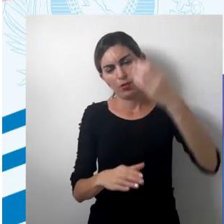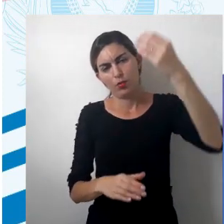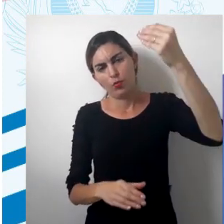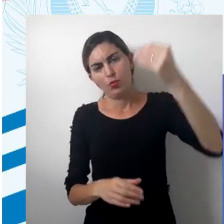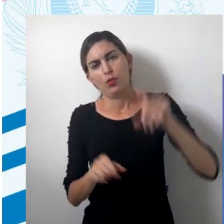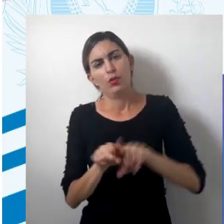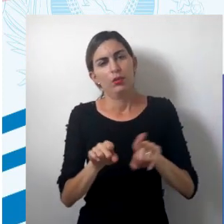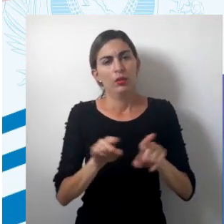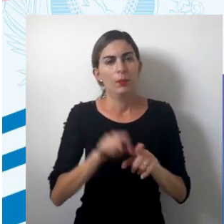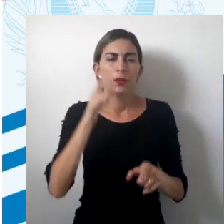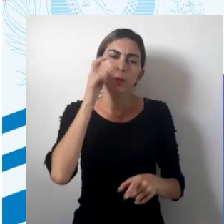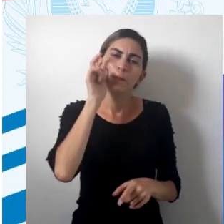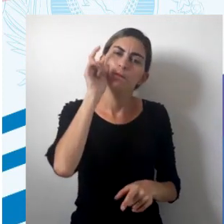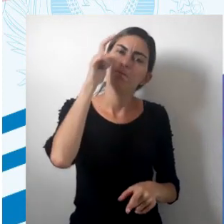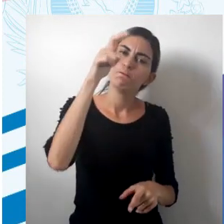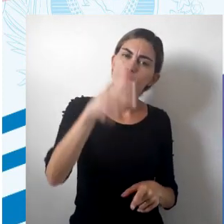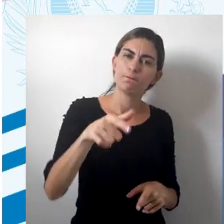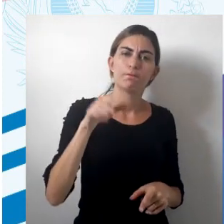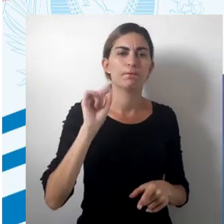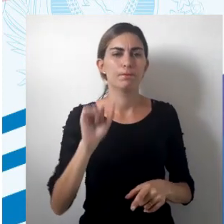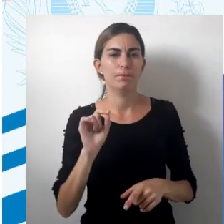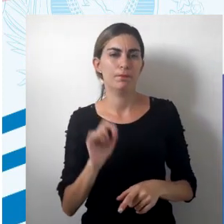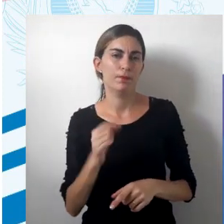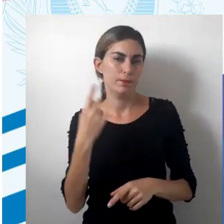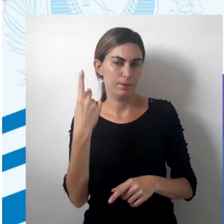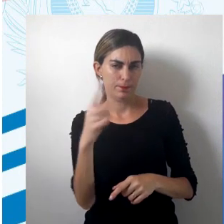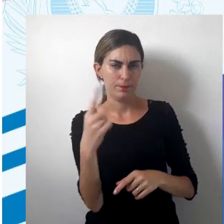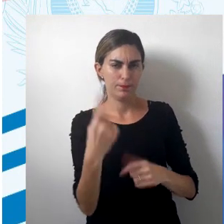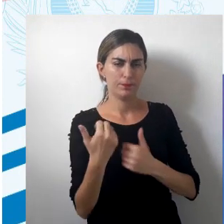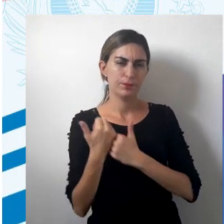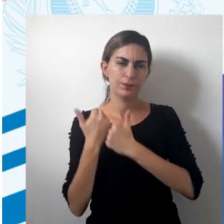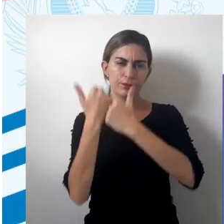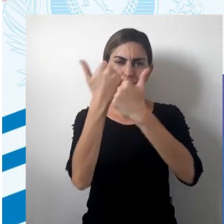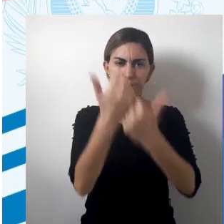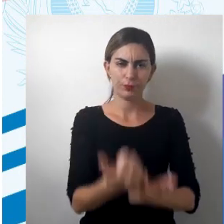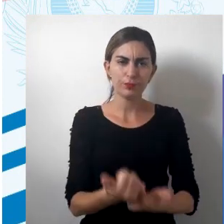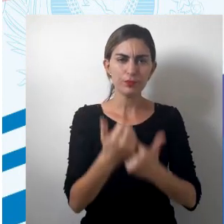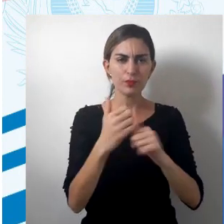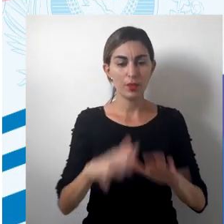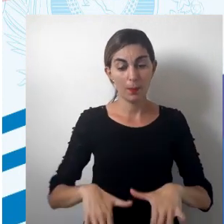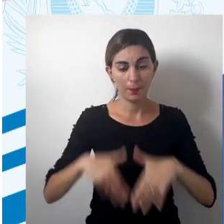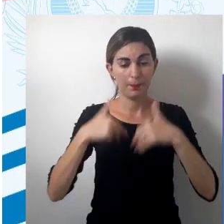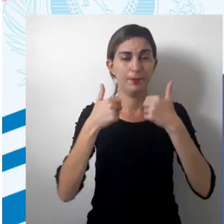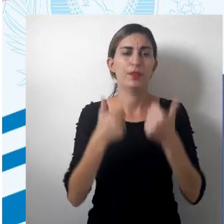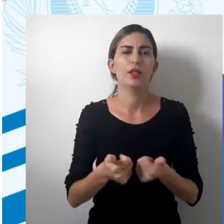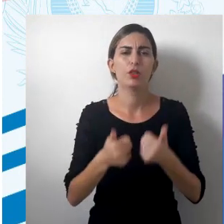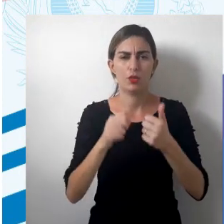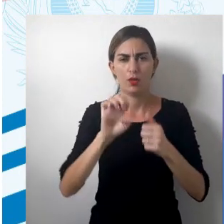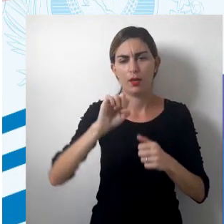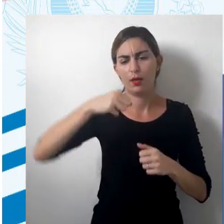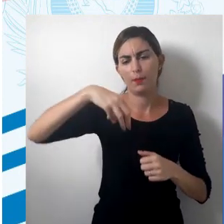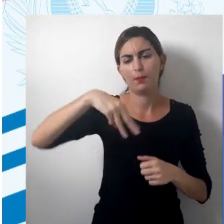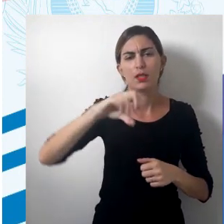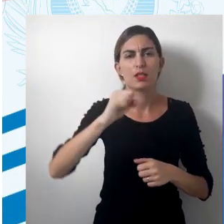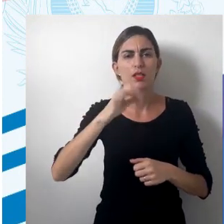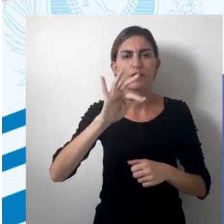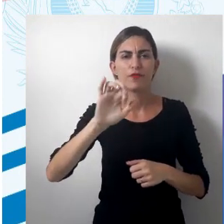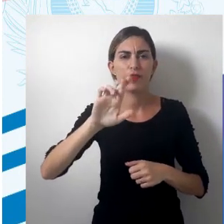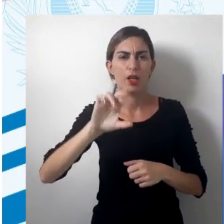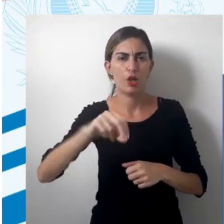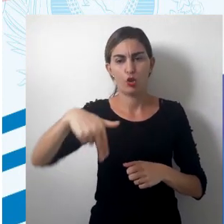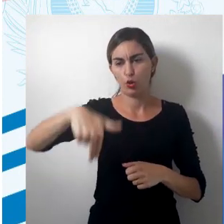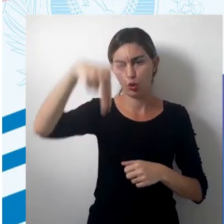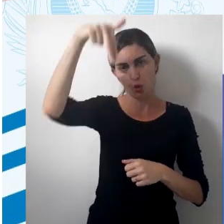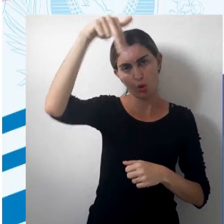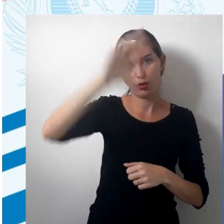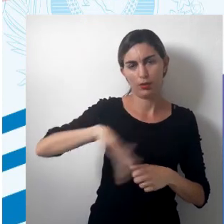cônica, ela tem também uma intencionalidade, não é? Ela representa com mais precisão o hemisfério norte, que é o hemisfério